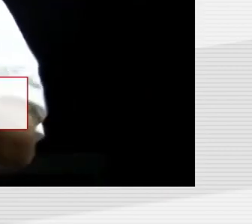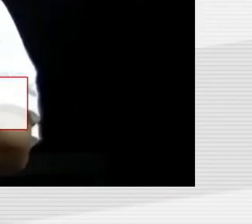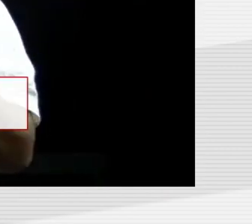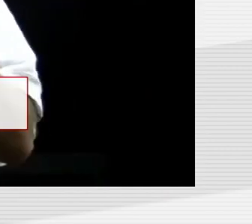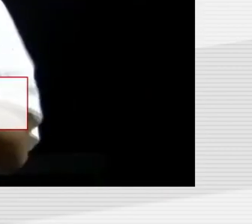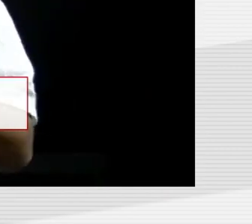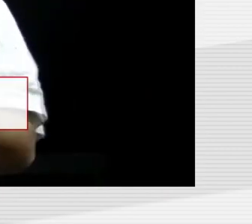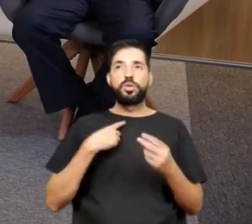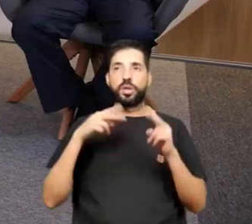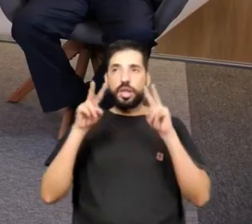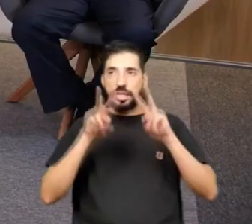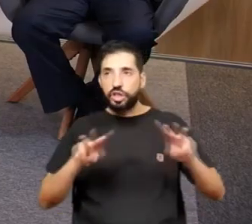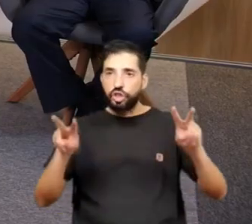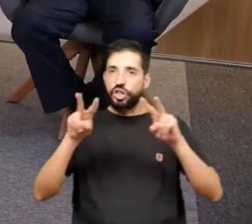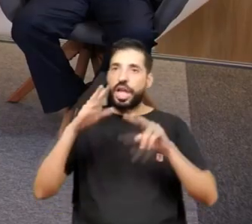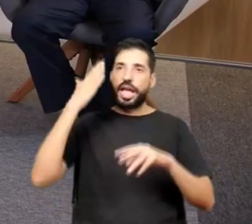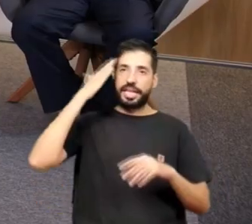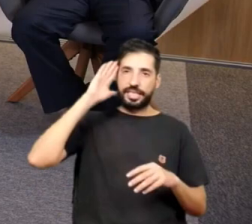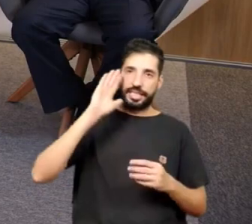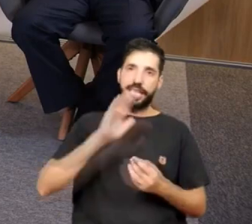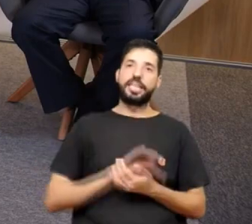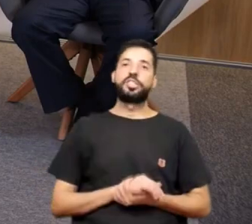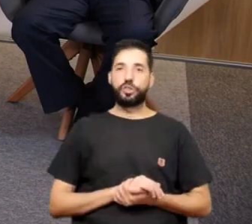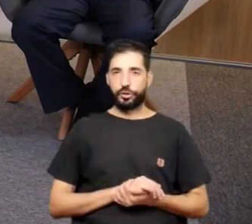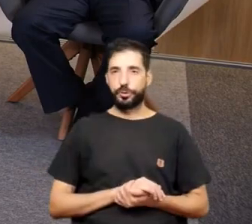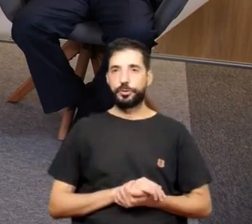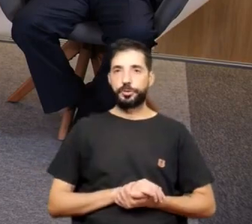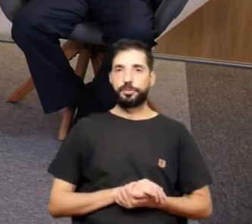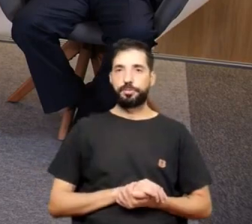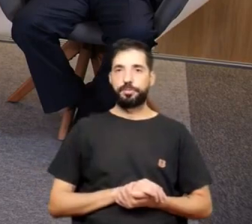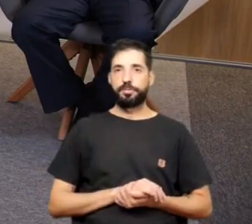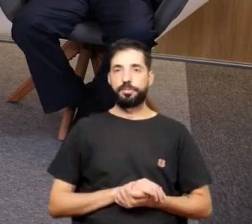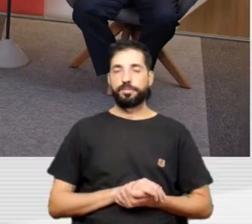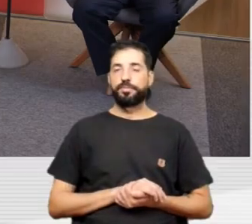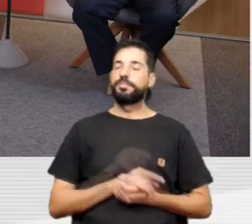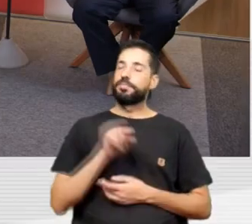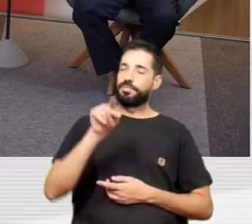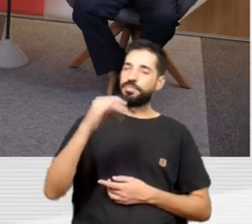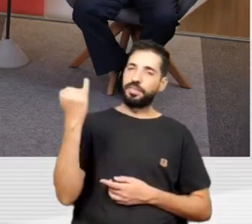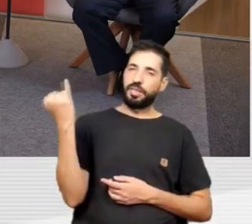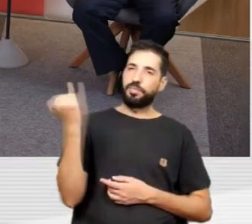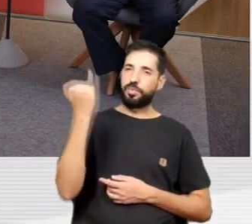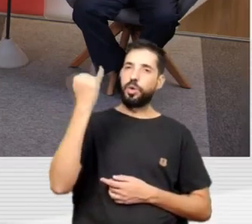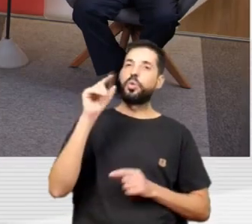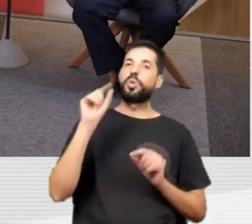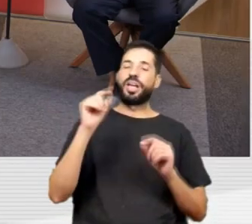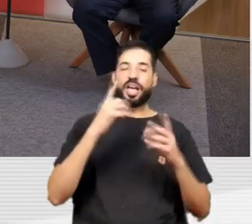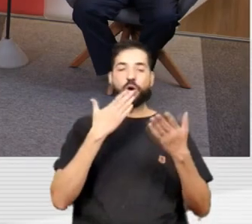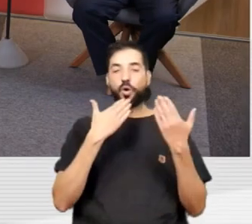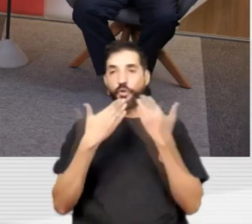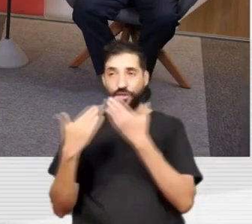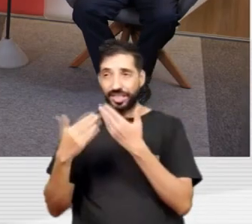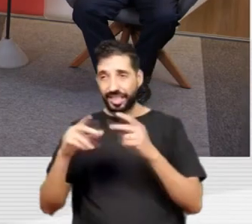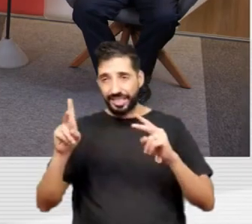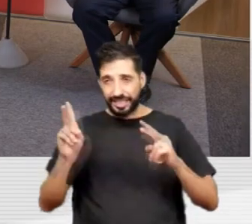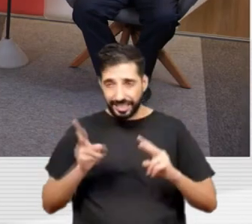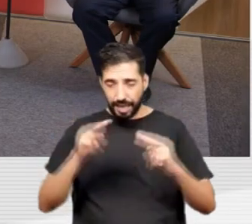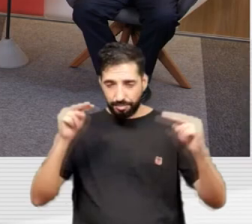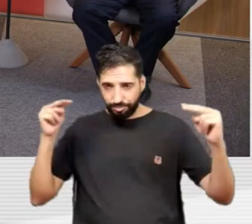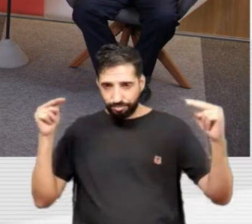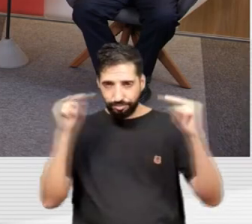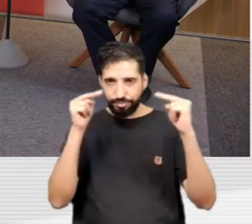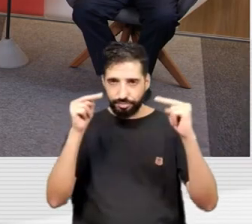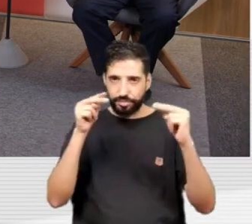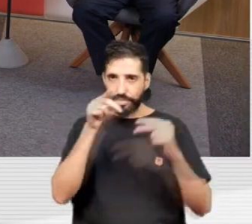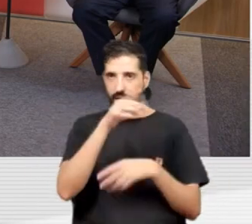América Latina de esquerda. E para isso é muito importante, gente, o diálogo, olho no olho. Essas dicas que foram dadas